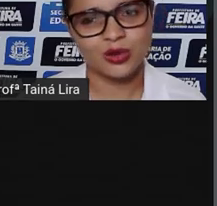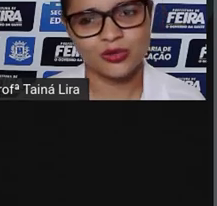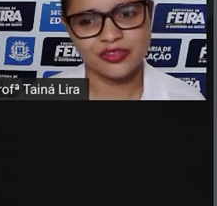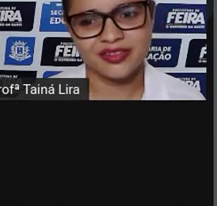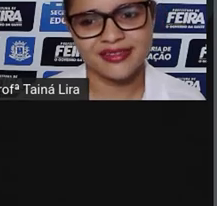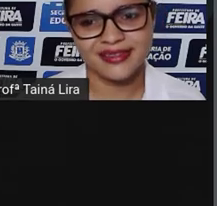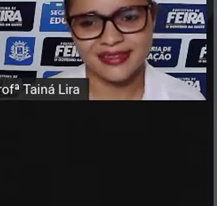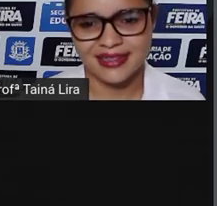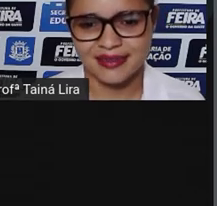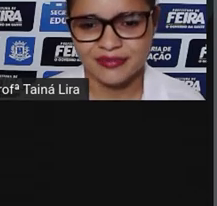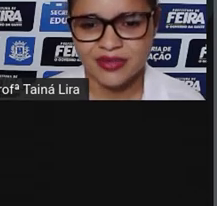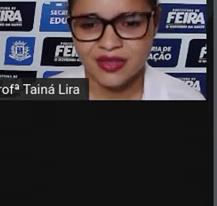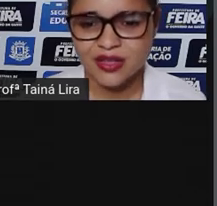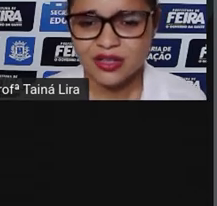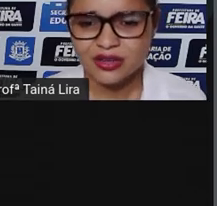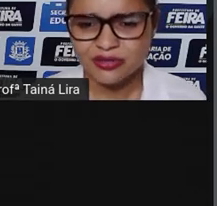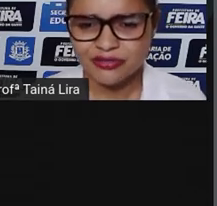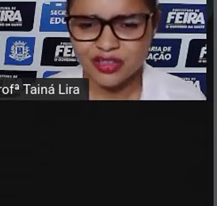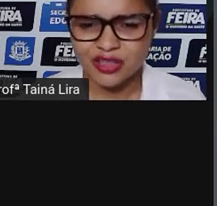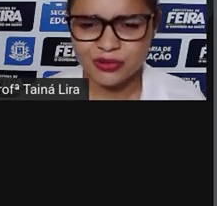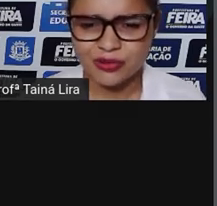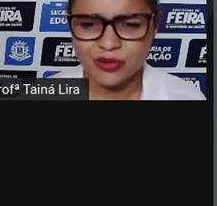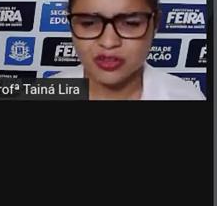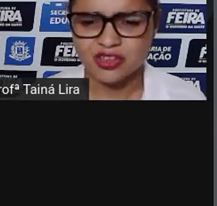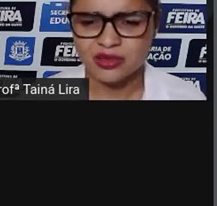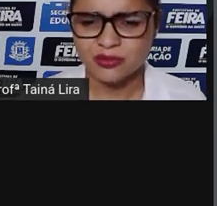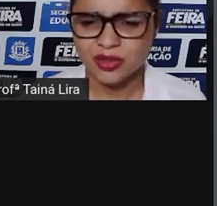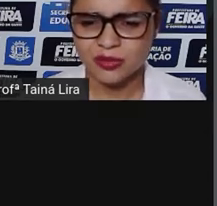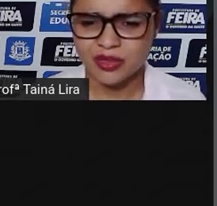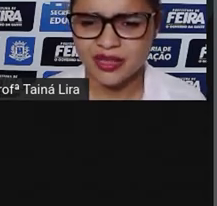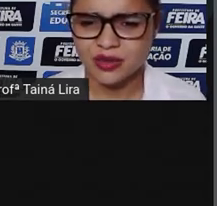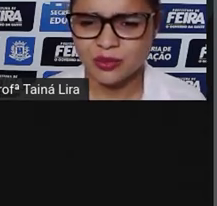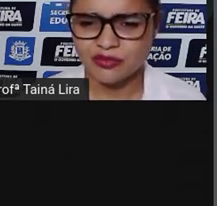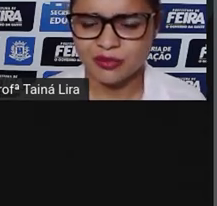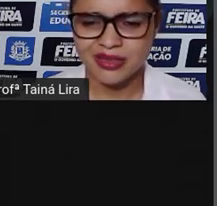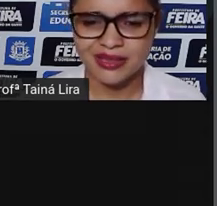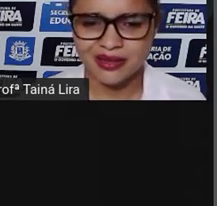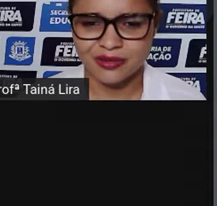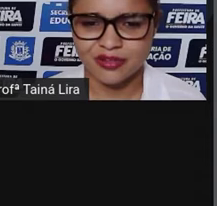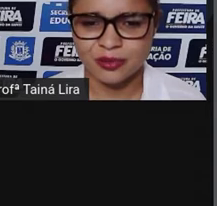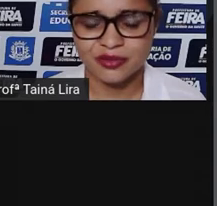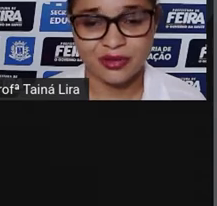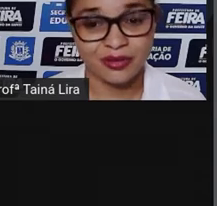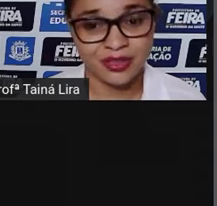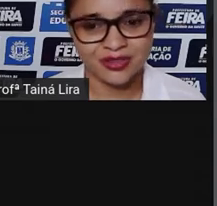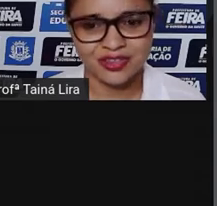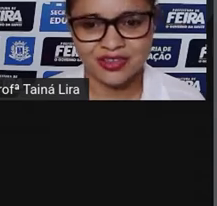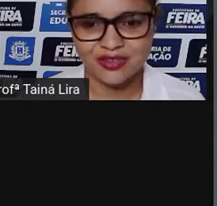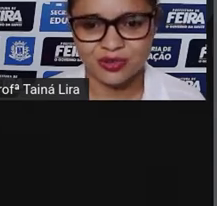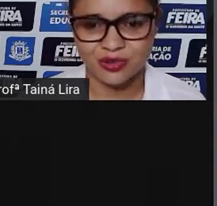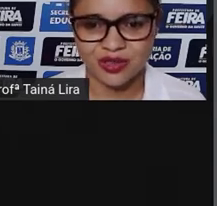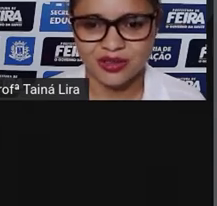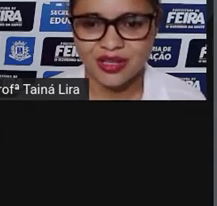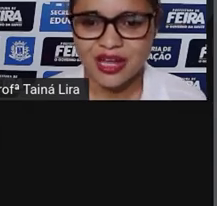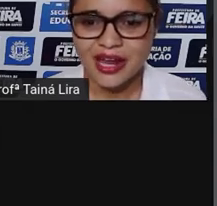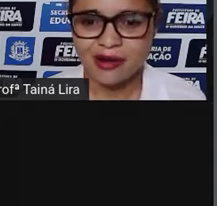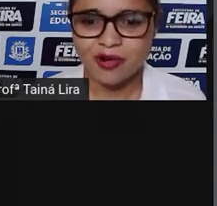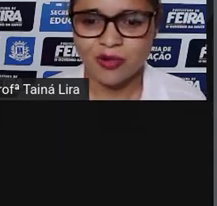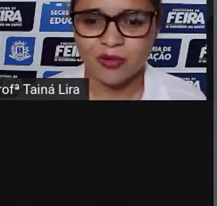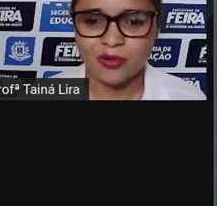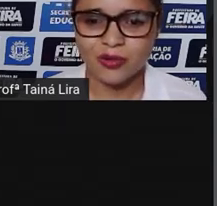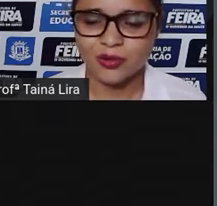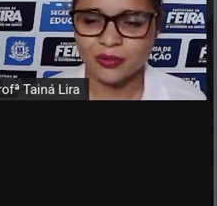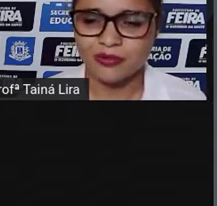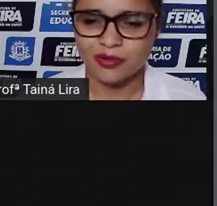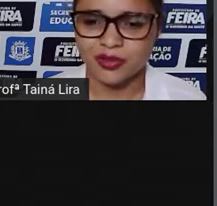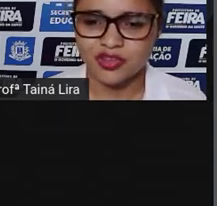Perguntou Luciana. Duvido. Hoje ele é muito moderno e movimentado, respondeu rindo Tia Sônia. É o